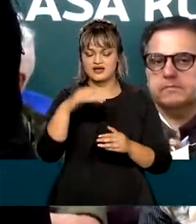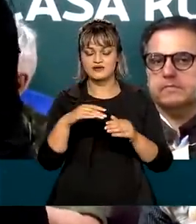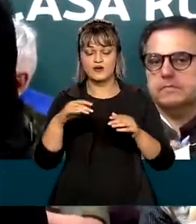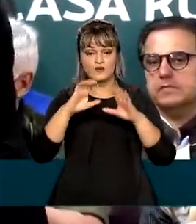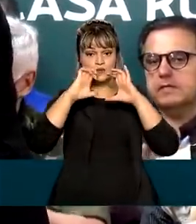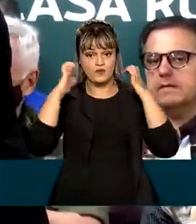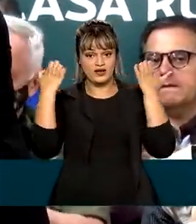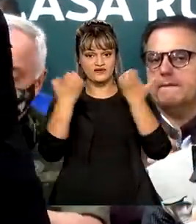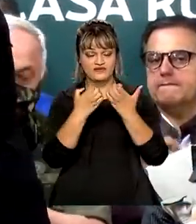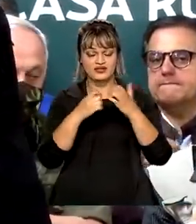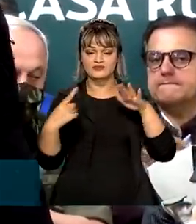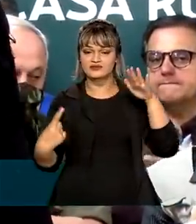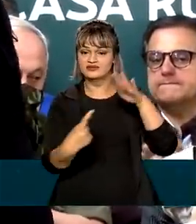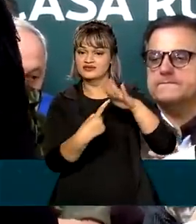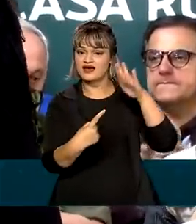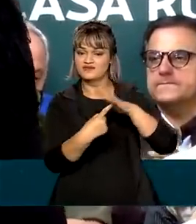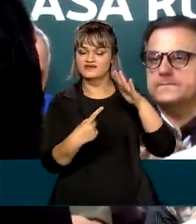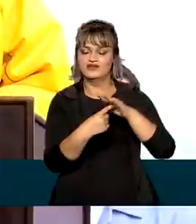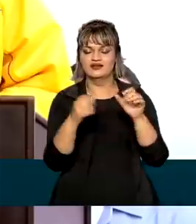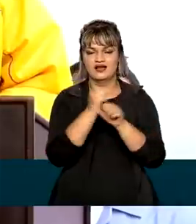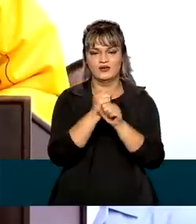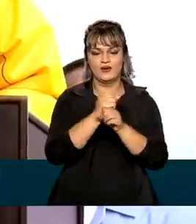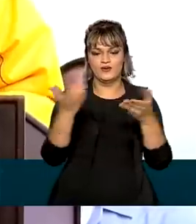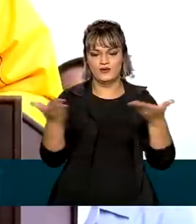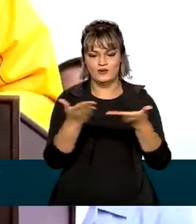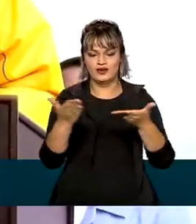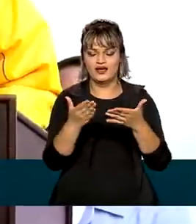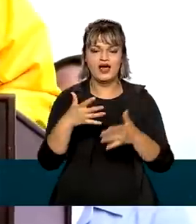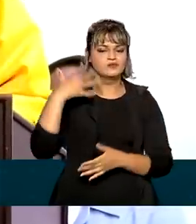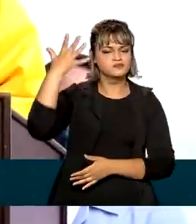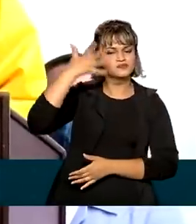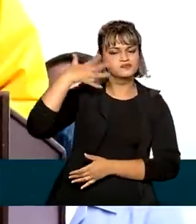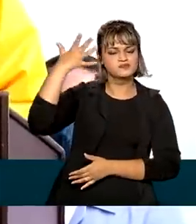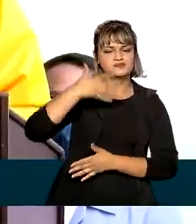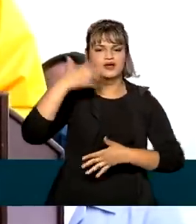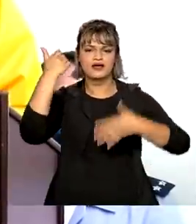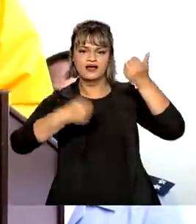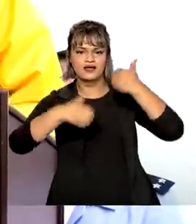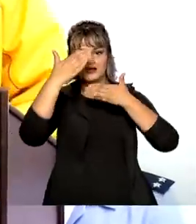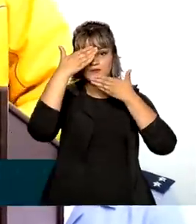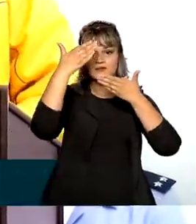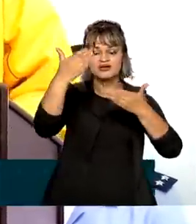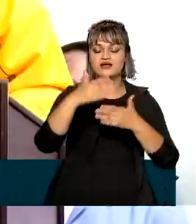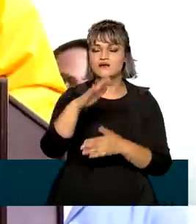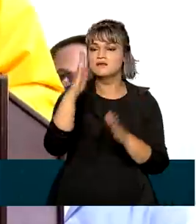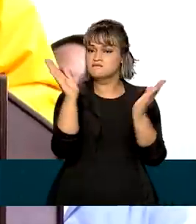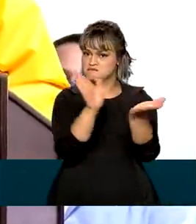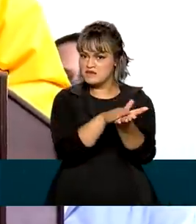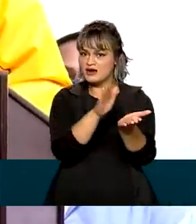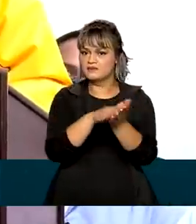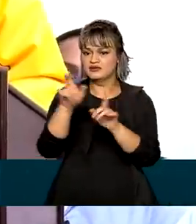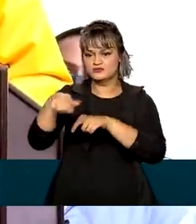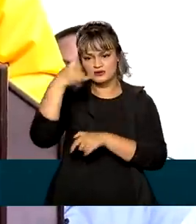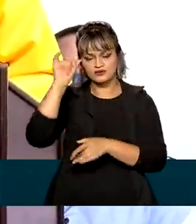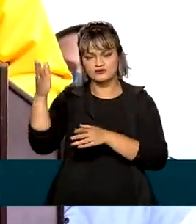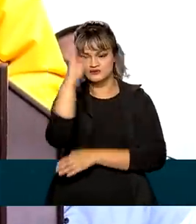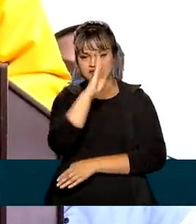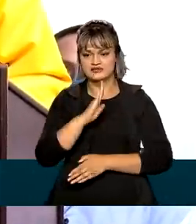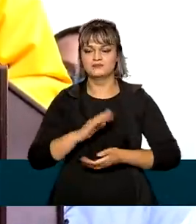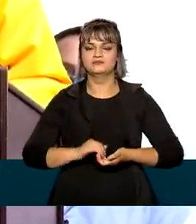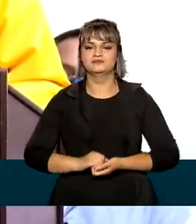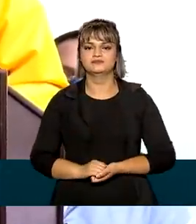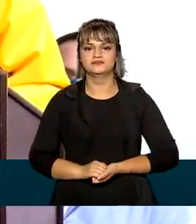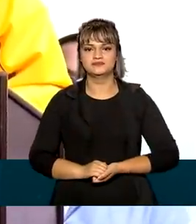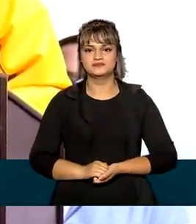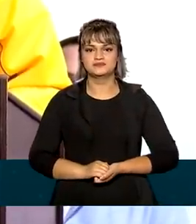evento durante a edição da Expo Inter de 2021. Durante o discurso de agradecimento, ele elogiou o agronegócio brasileiro. Um evento